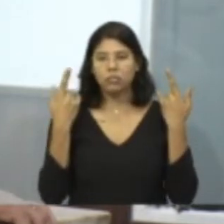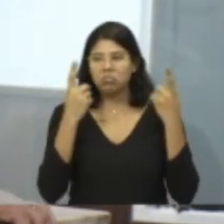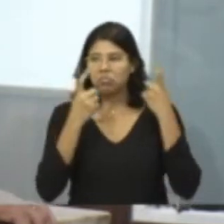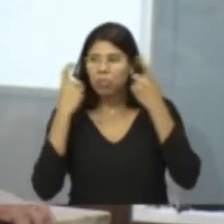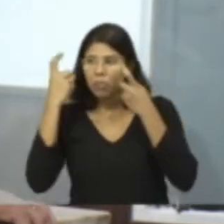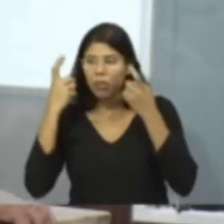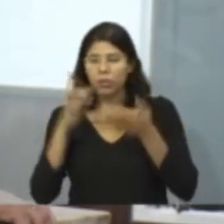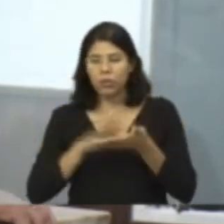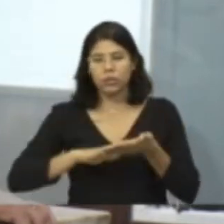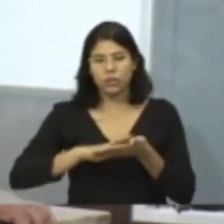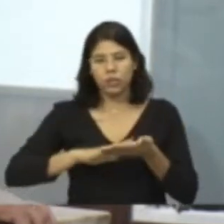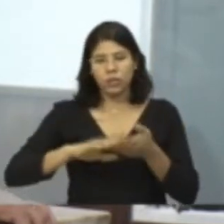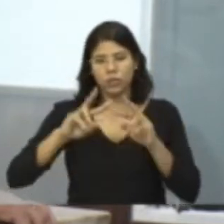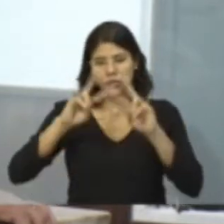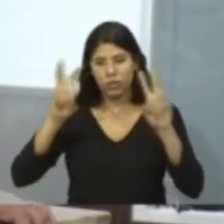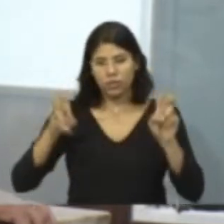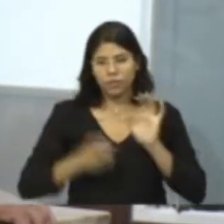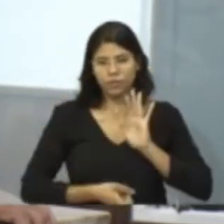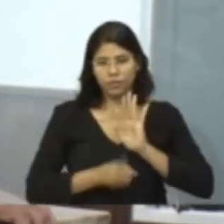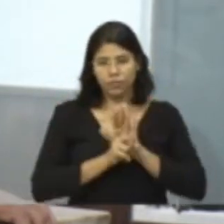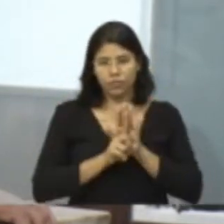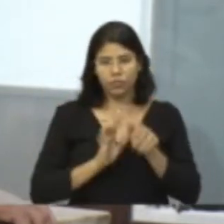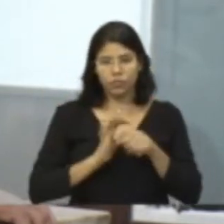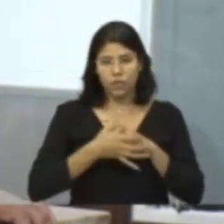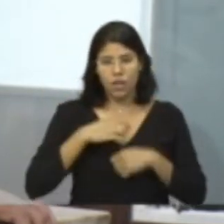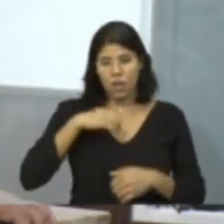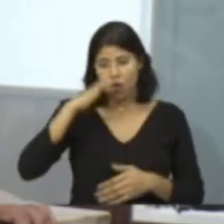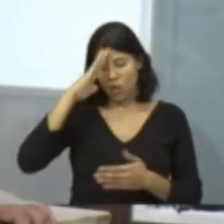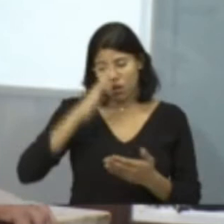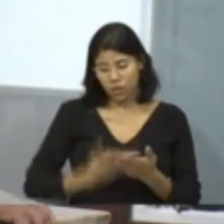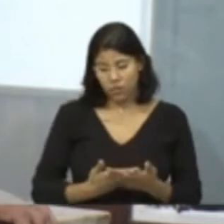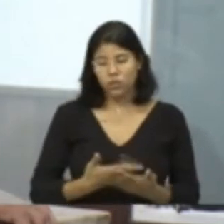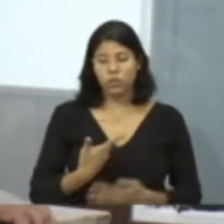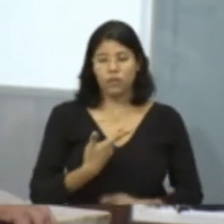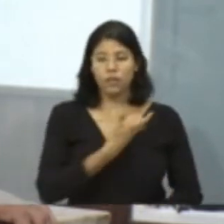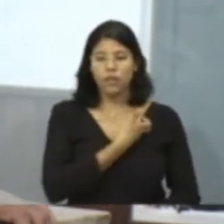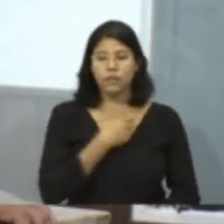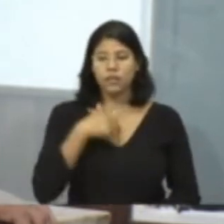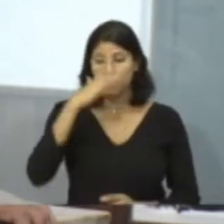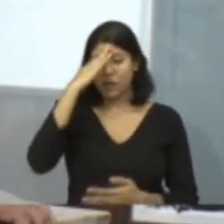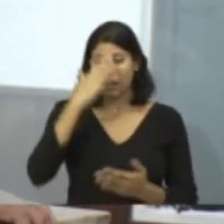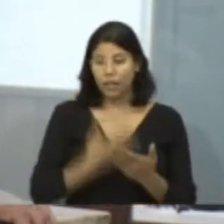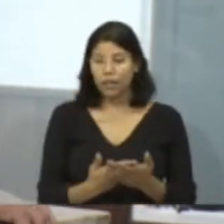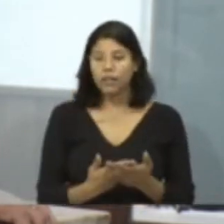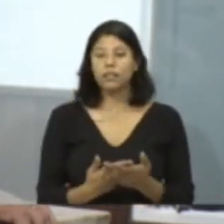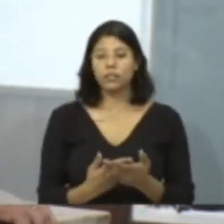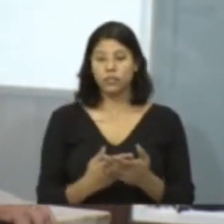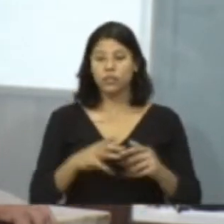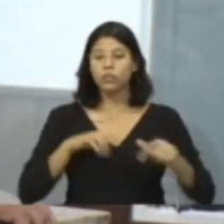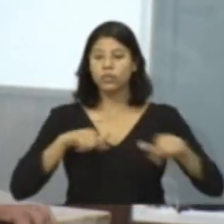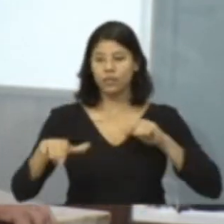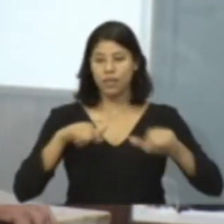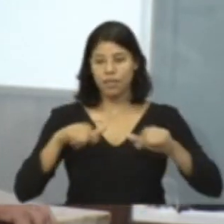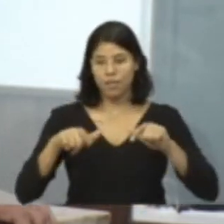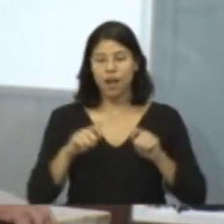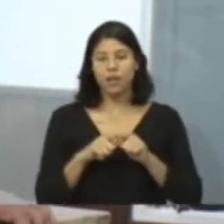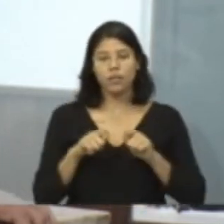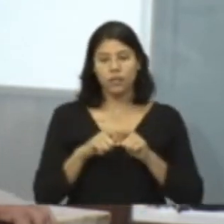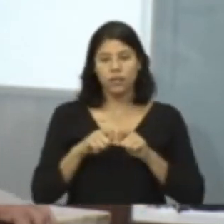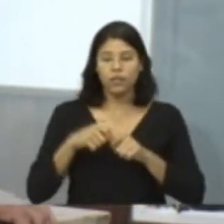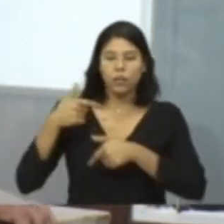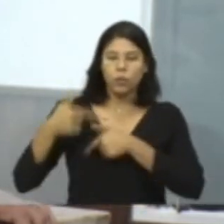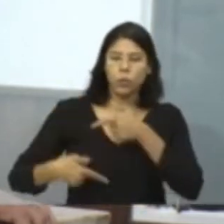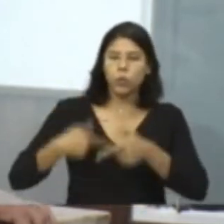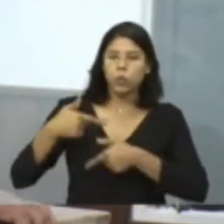da contaminação do vírus, porque eu acredito nessa vacina, eu acredito nos trabalhos que estão sendo realizados